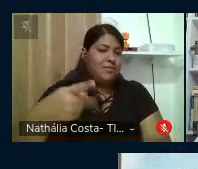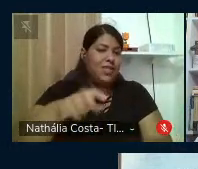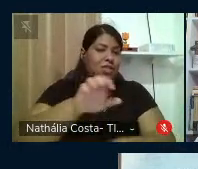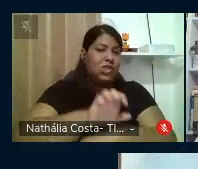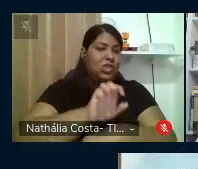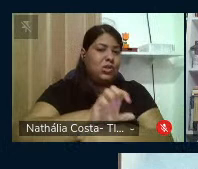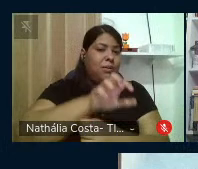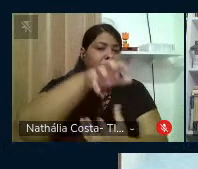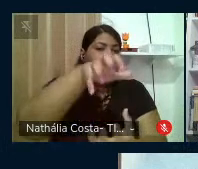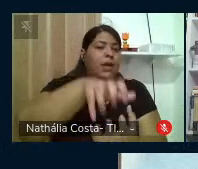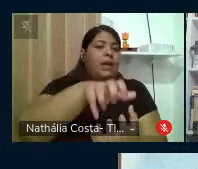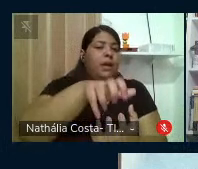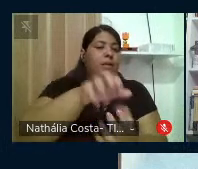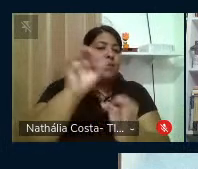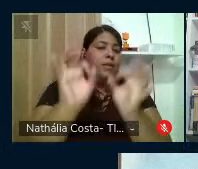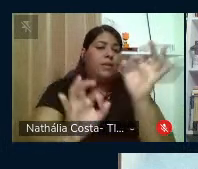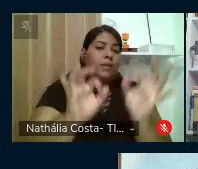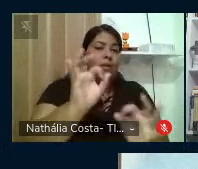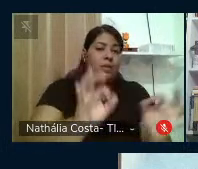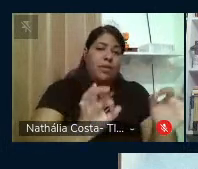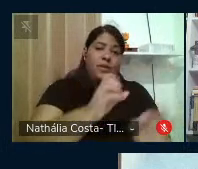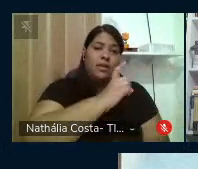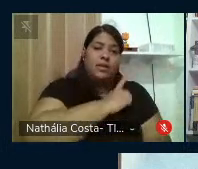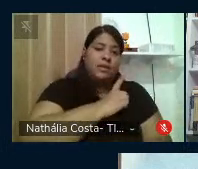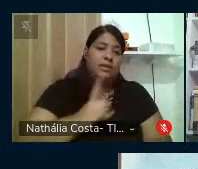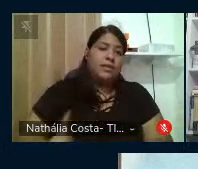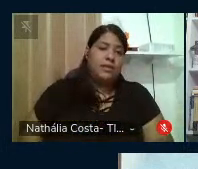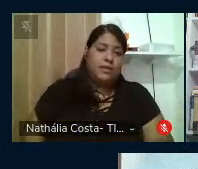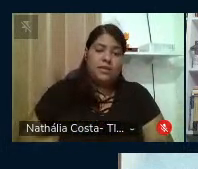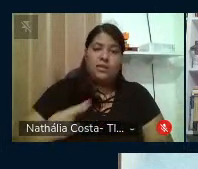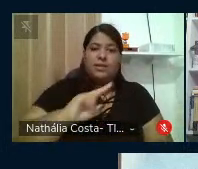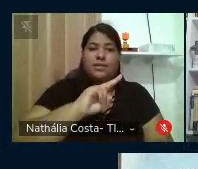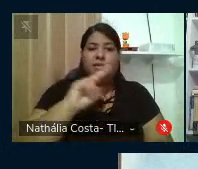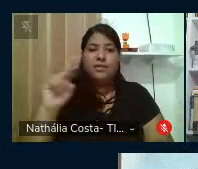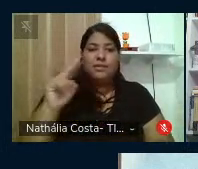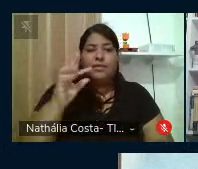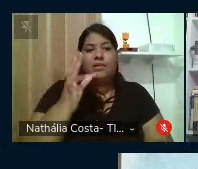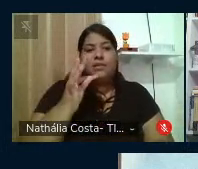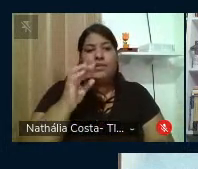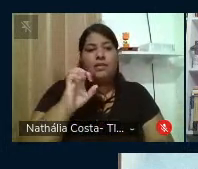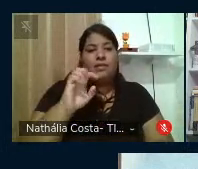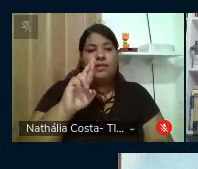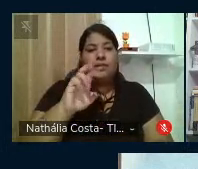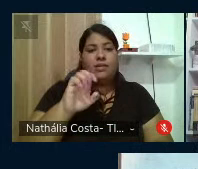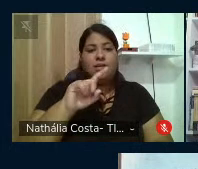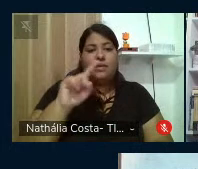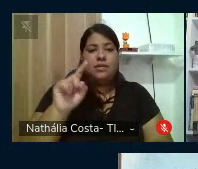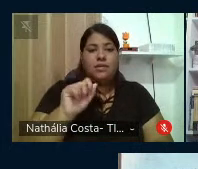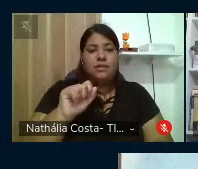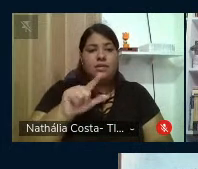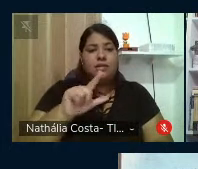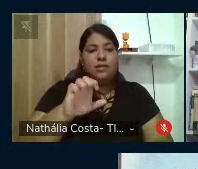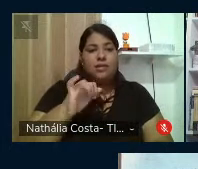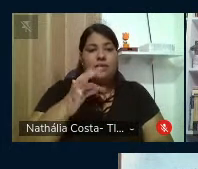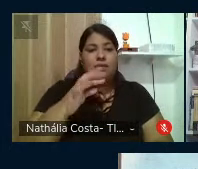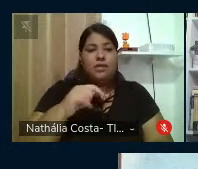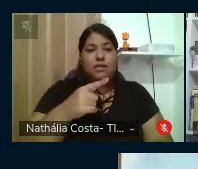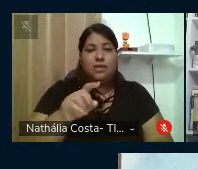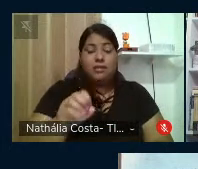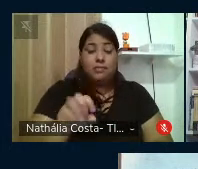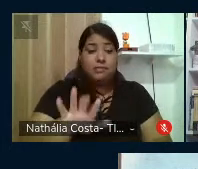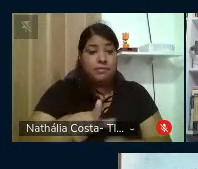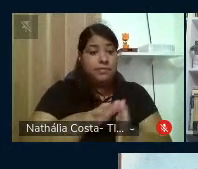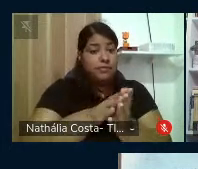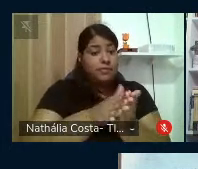coordenado pela deputada Tereza Leitão. O livro foi uma proposta assumida como trabalho